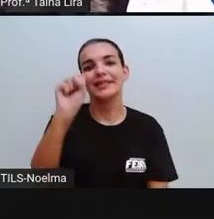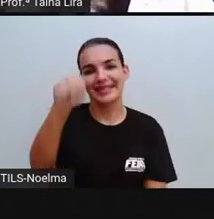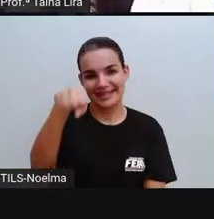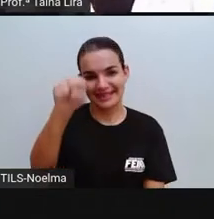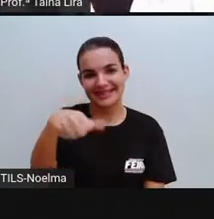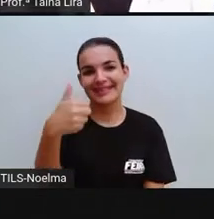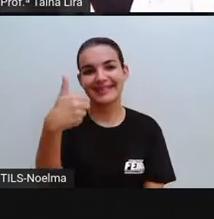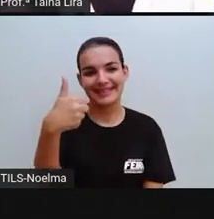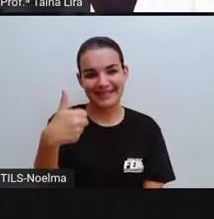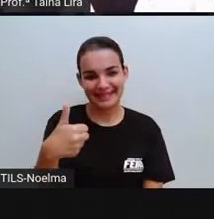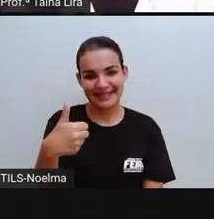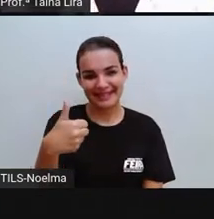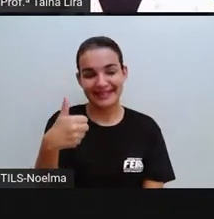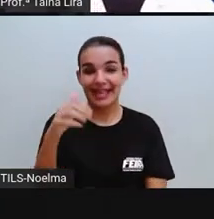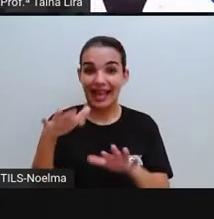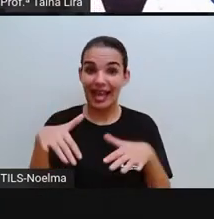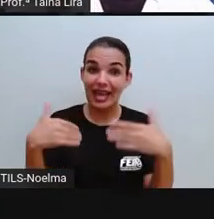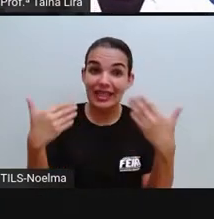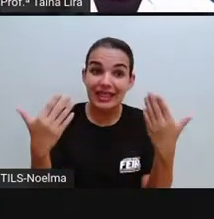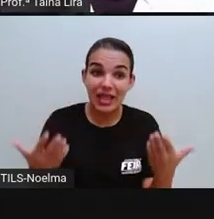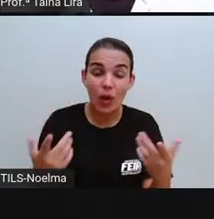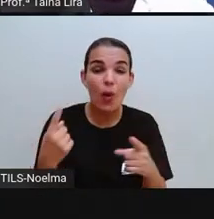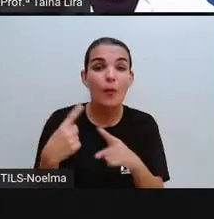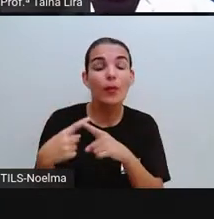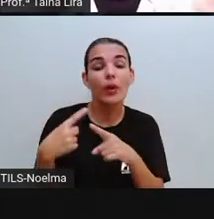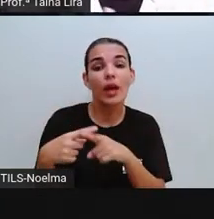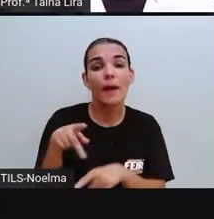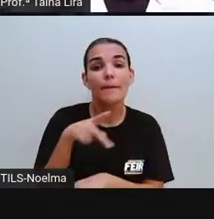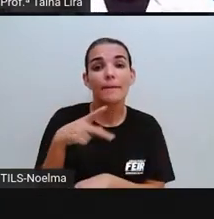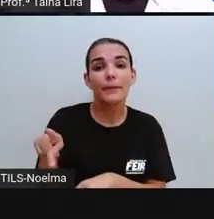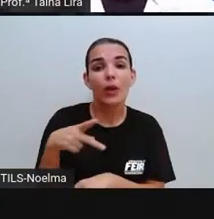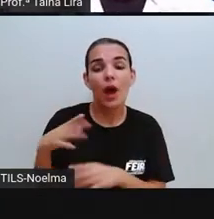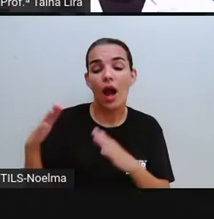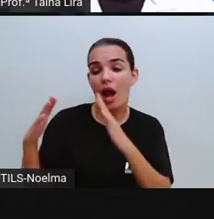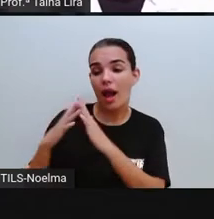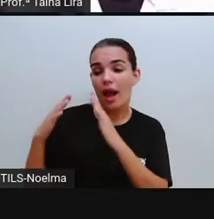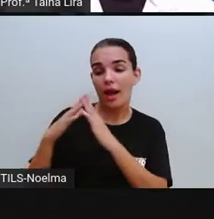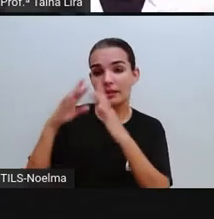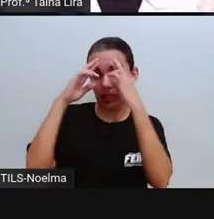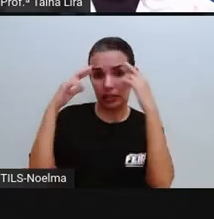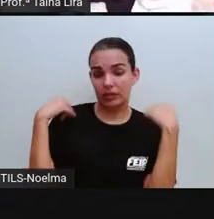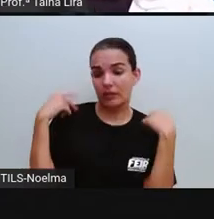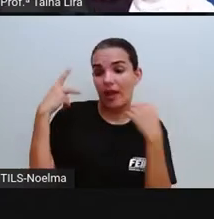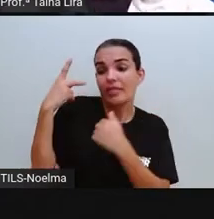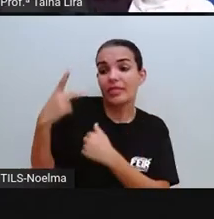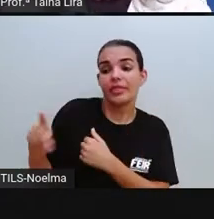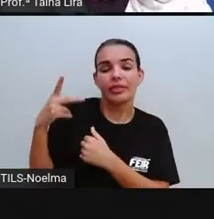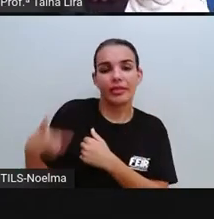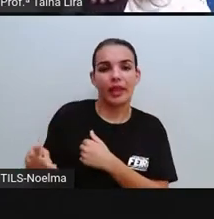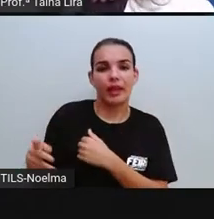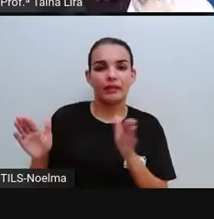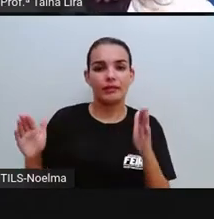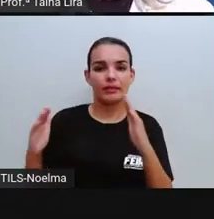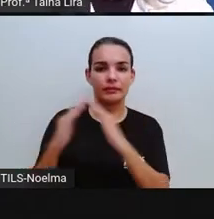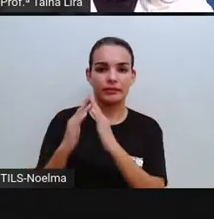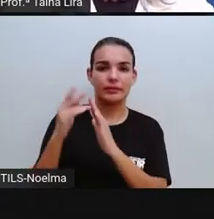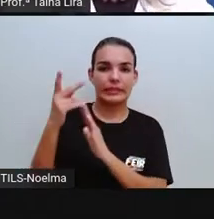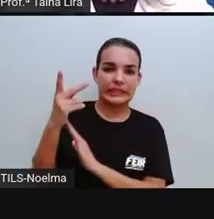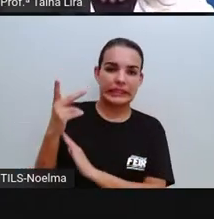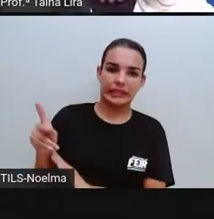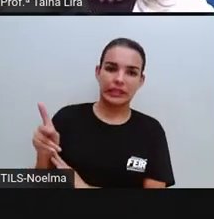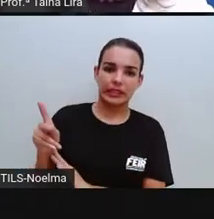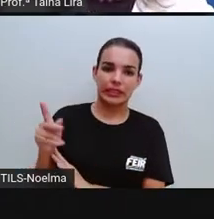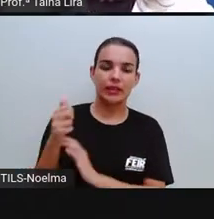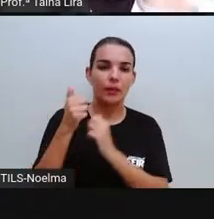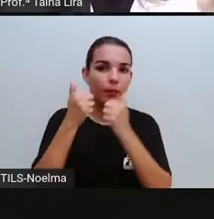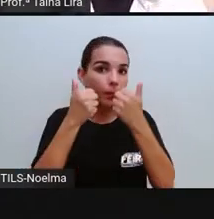Noelma? Pois é, por quê, Pró? Porque a casa de Noelma é um espaço privado, é dela,